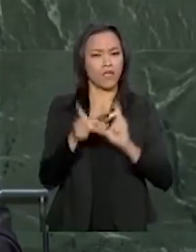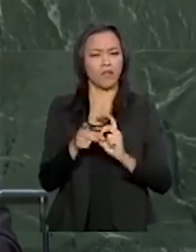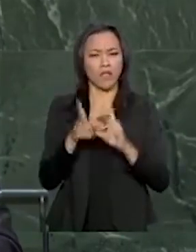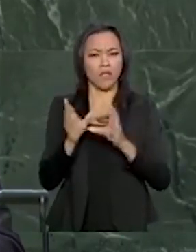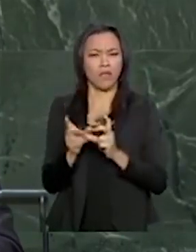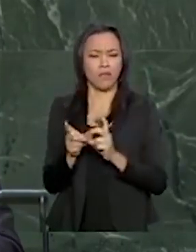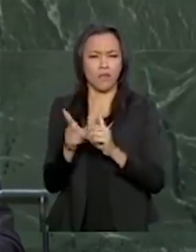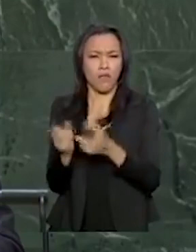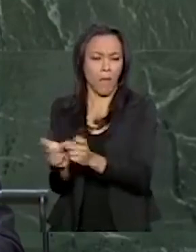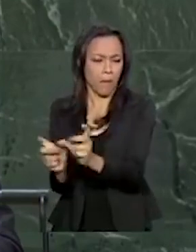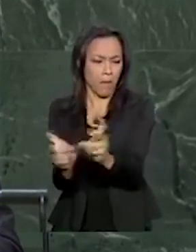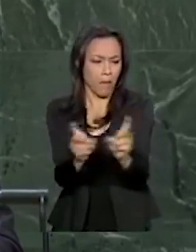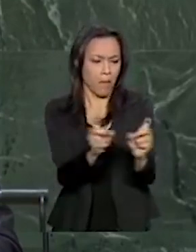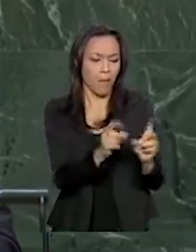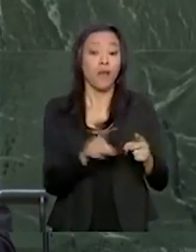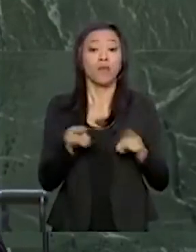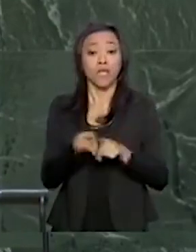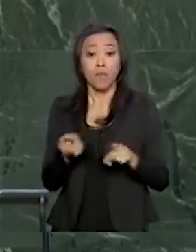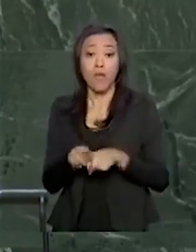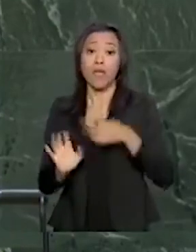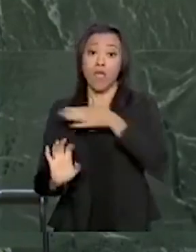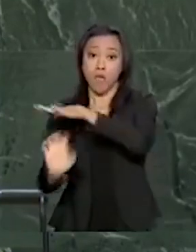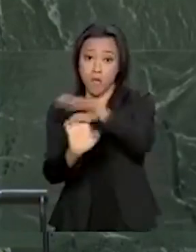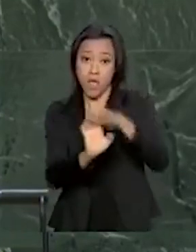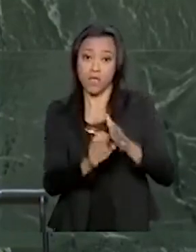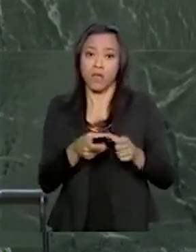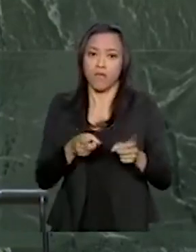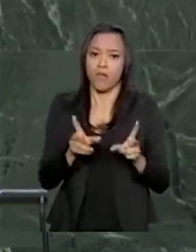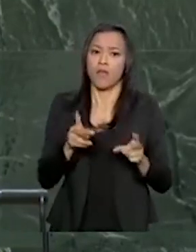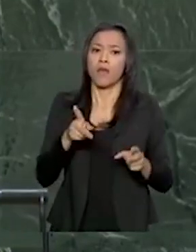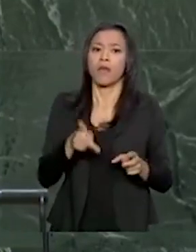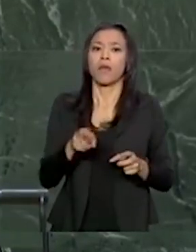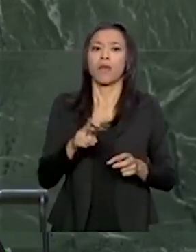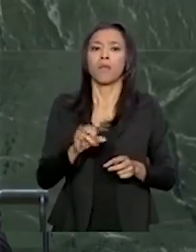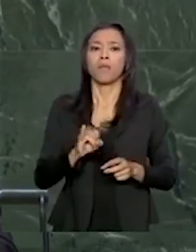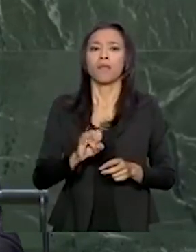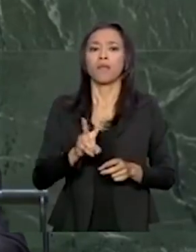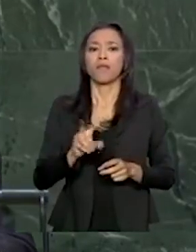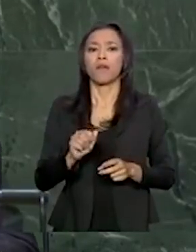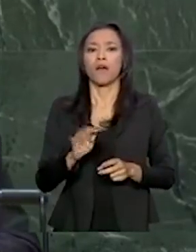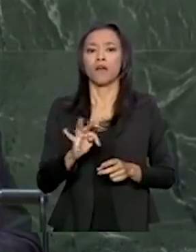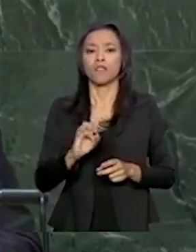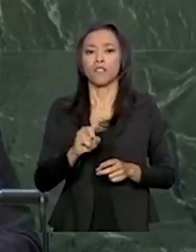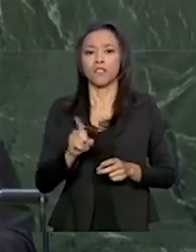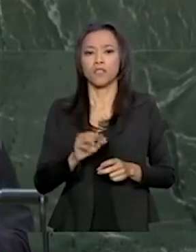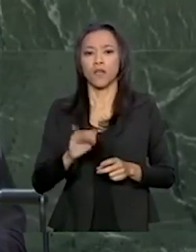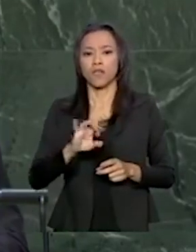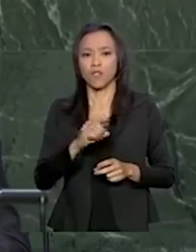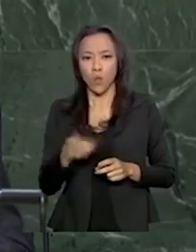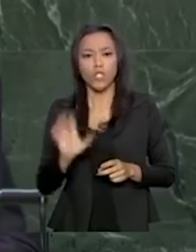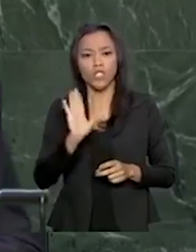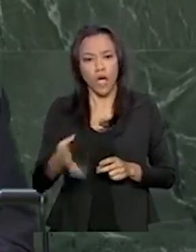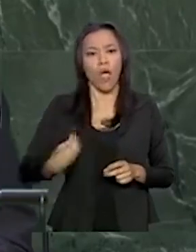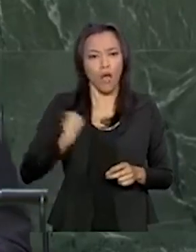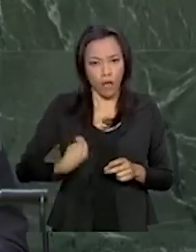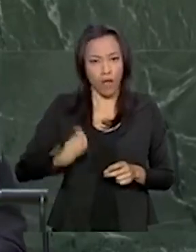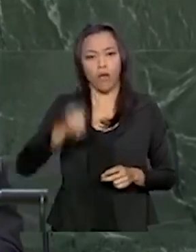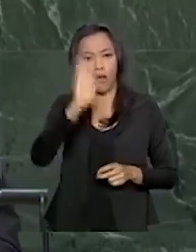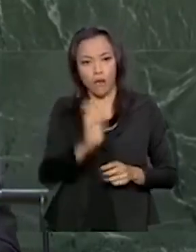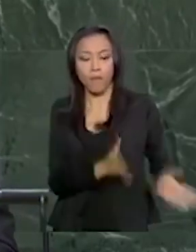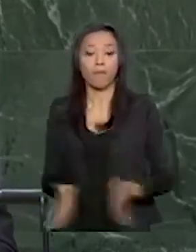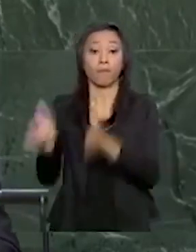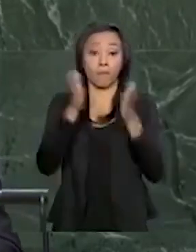concessões e as privatizações já se fazem presentes hoje no Brasil. A economia